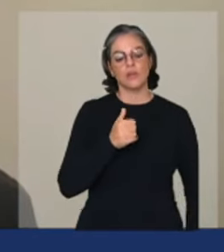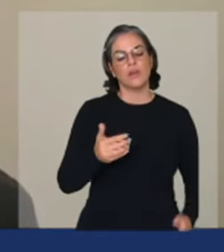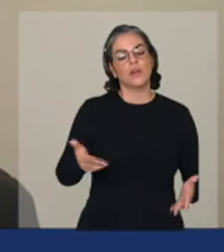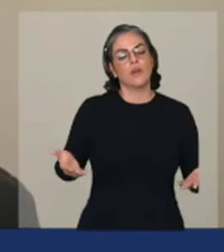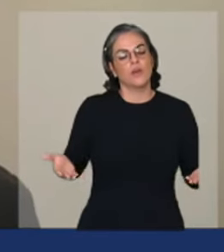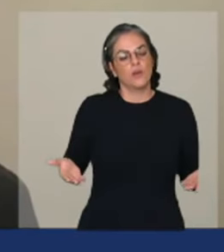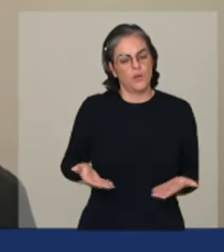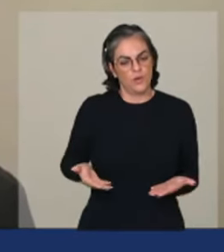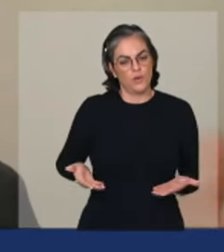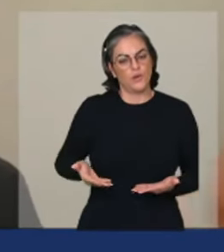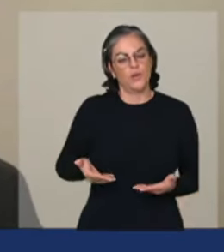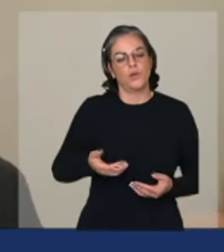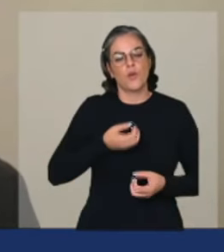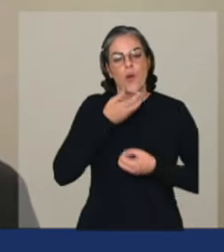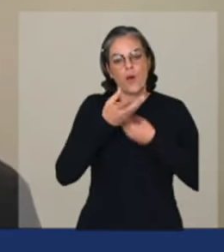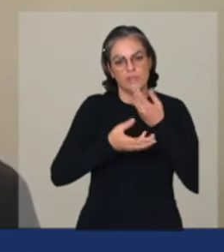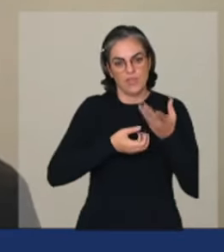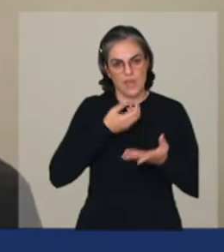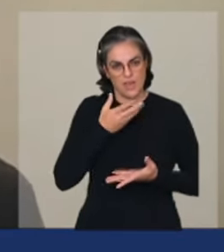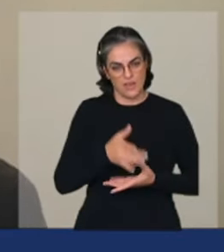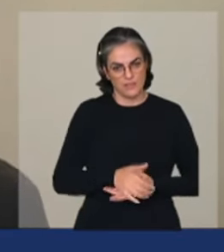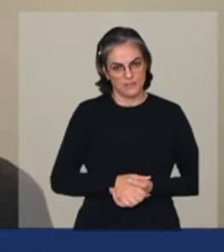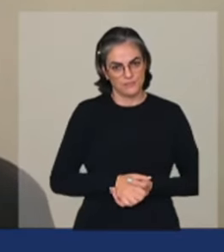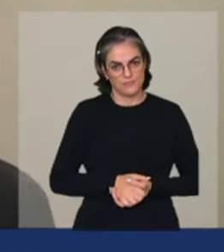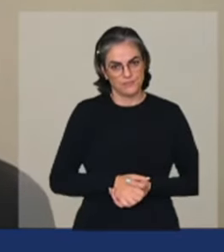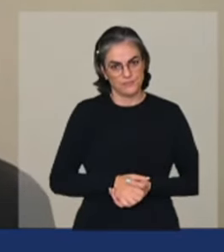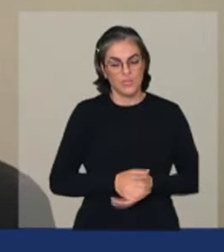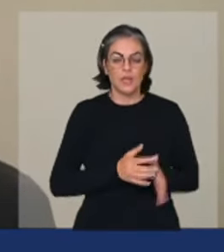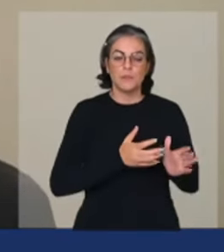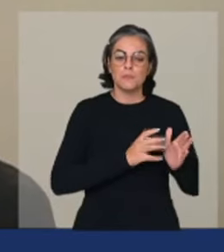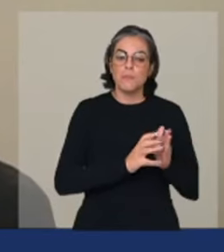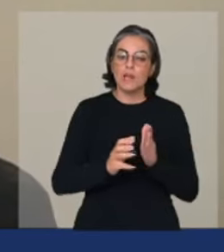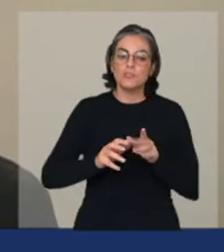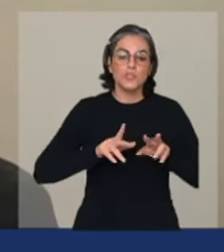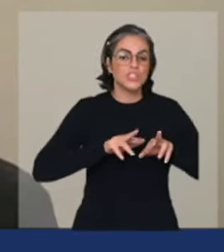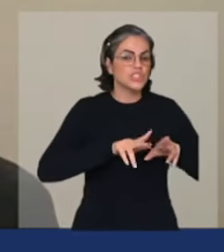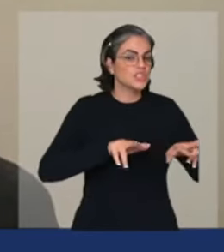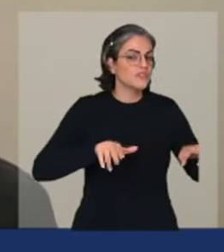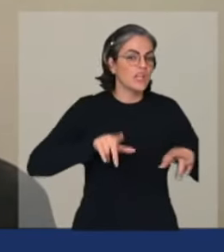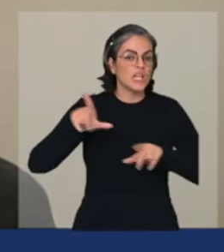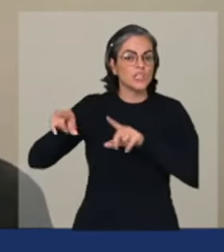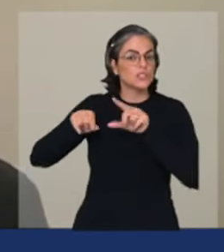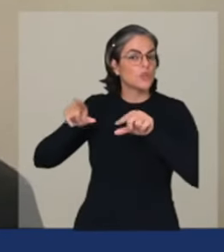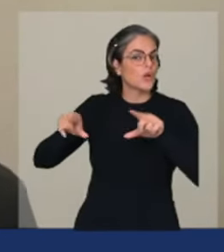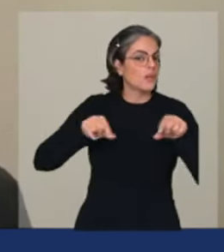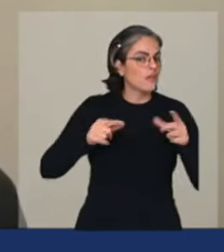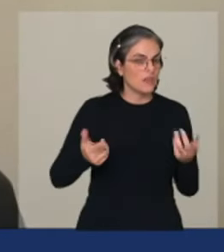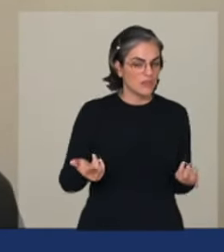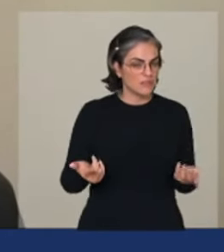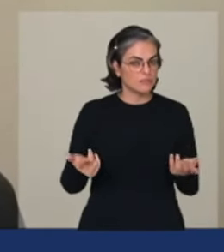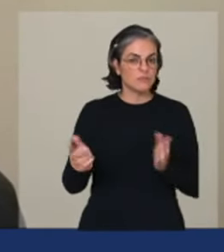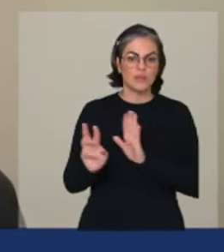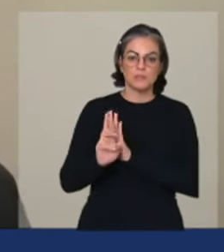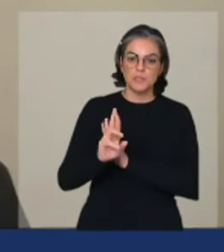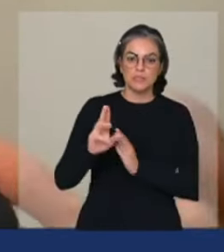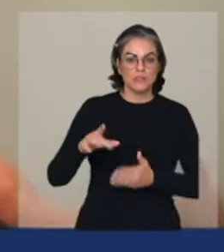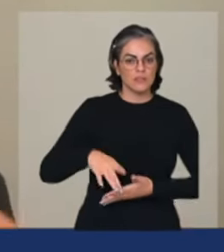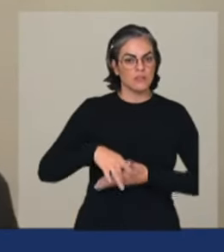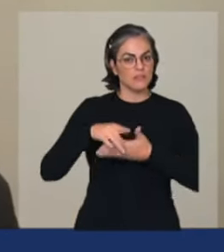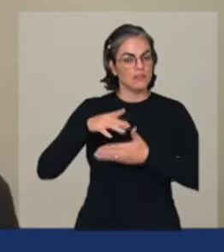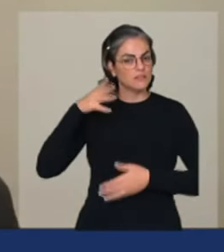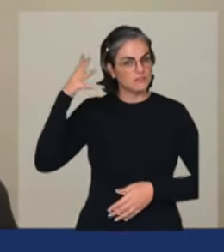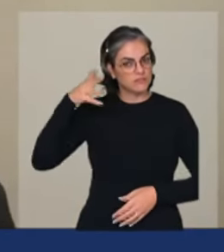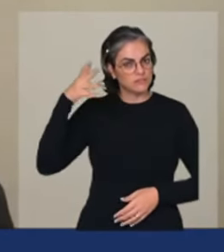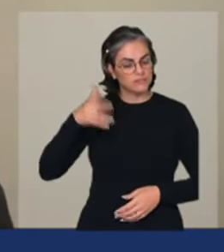onde os diferentes partidos políticos indicaram lideranças para fazer uso da palavra qual é a